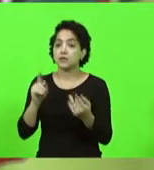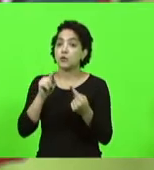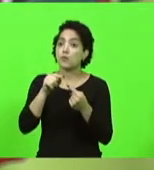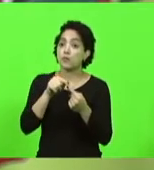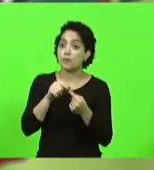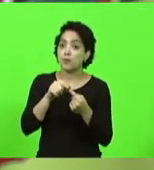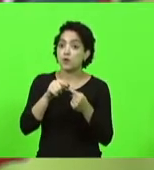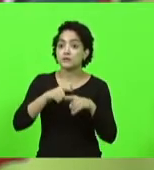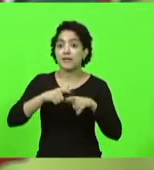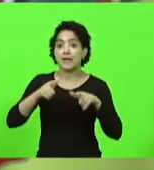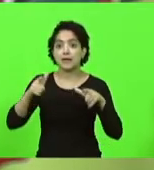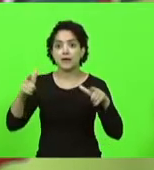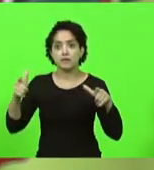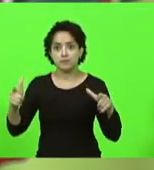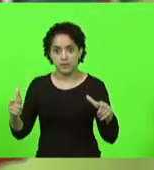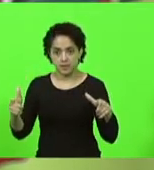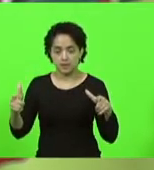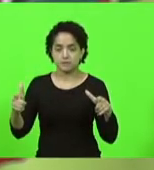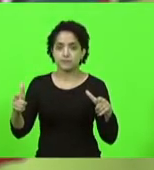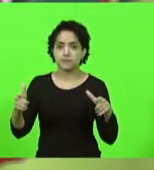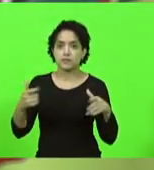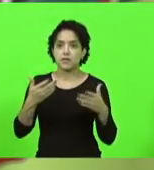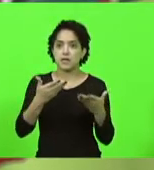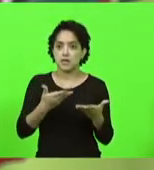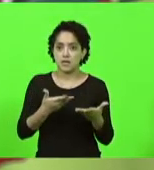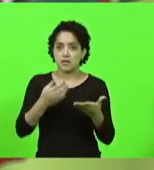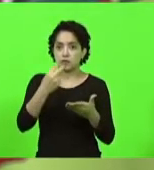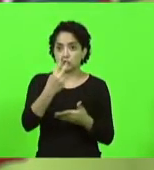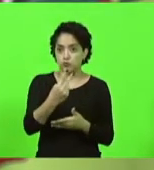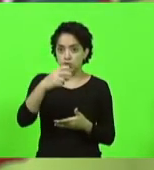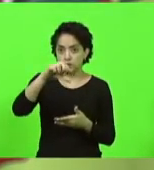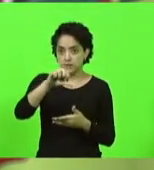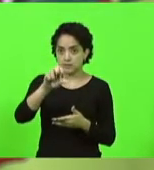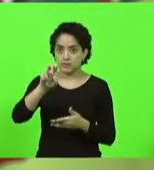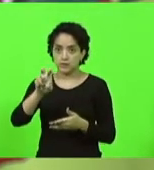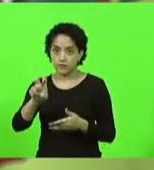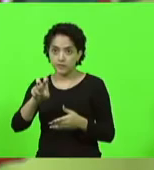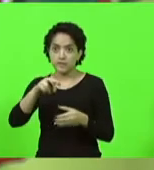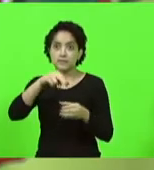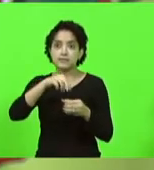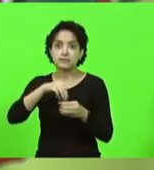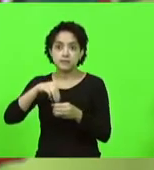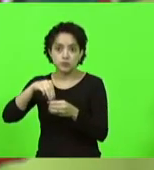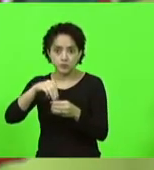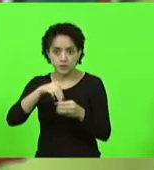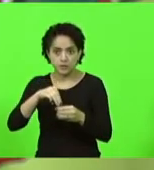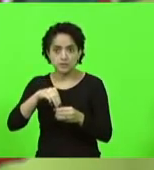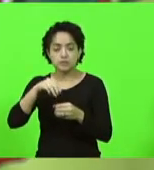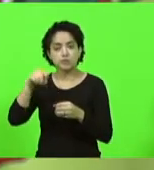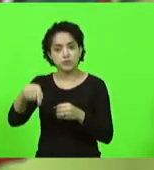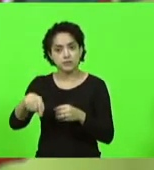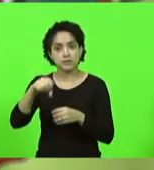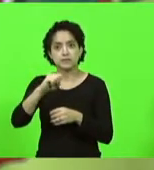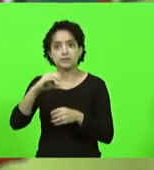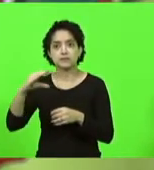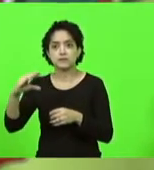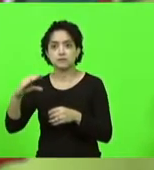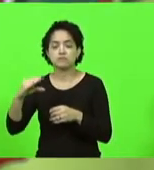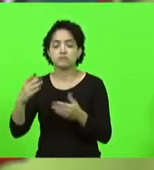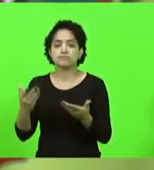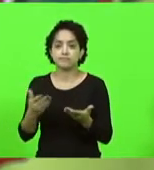é amplificar o Plano 1000 para os 295 municípios, iniciando nesta primeira fase